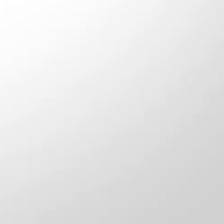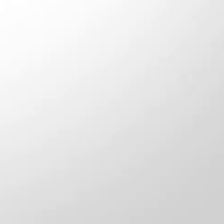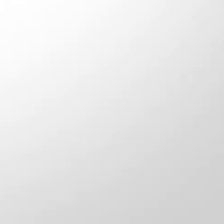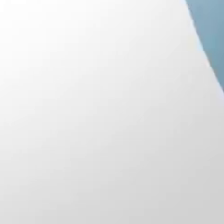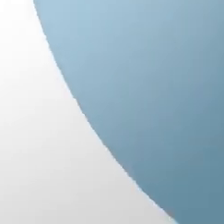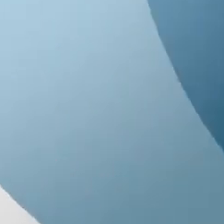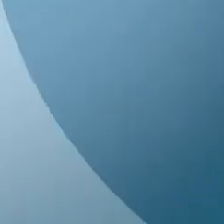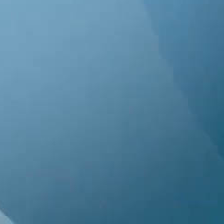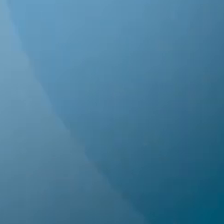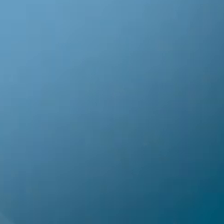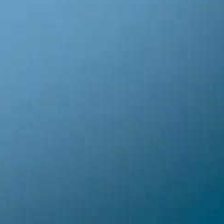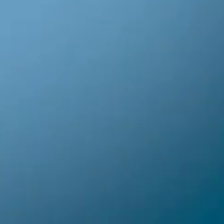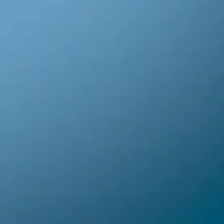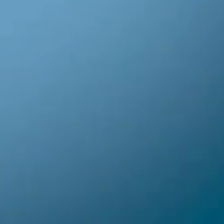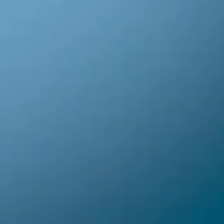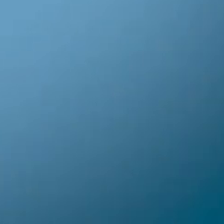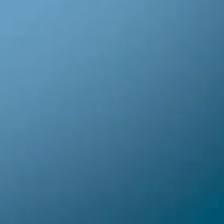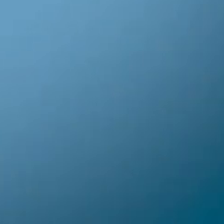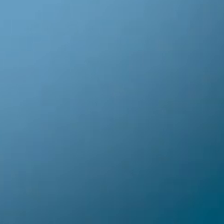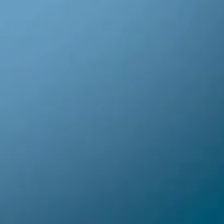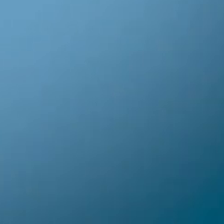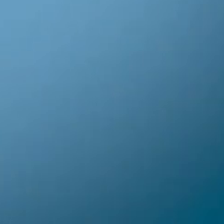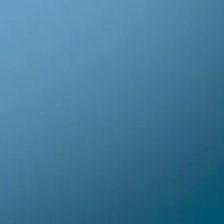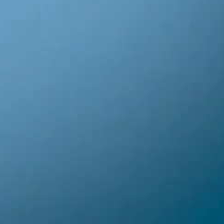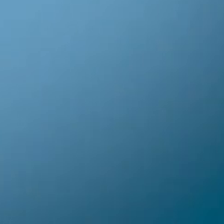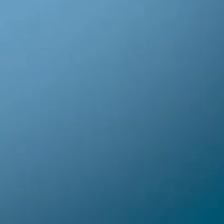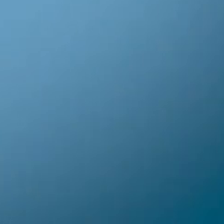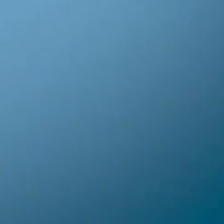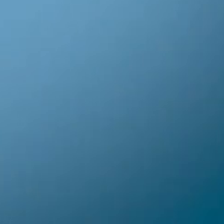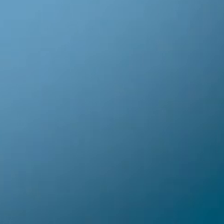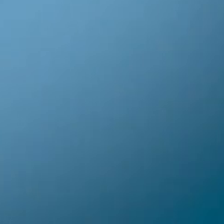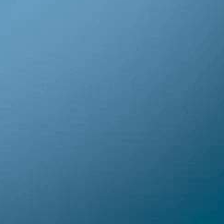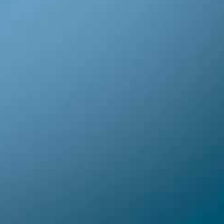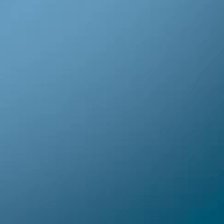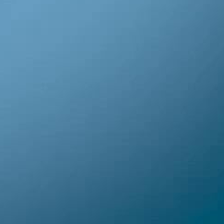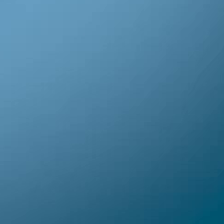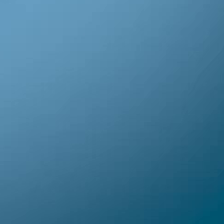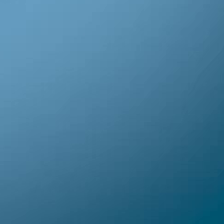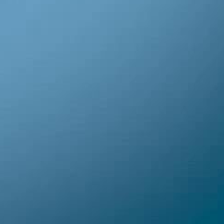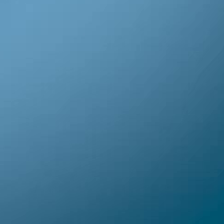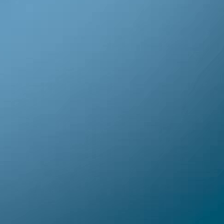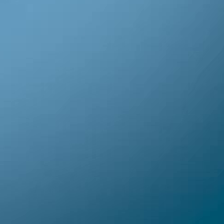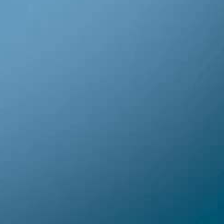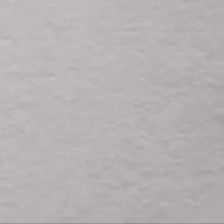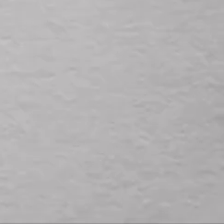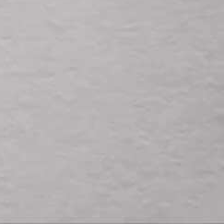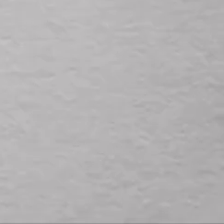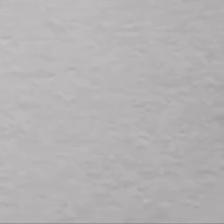na Bela Vista, ou acesse o site e conheça a história completa do Primaves.